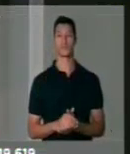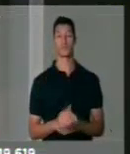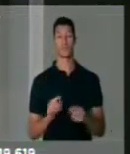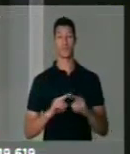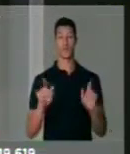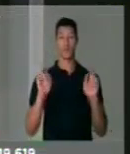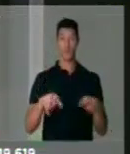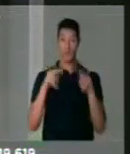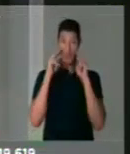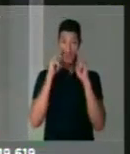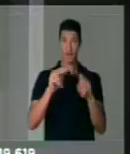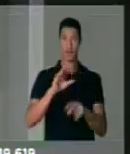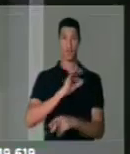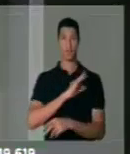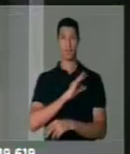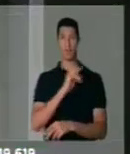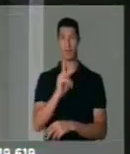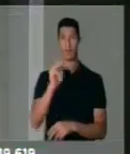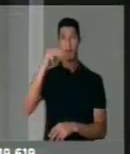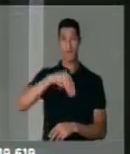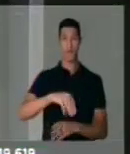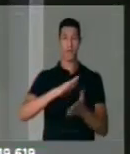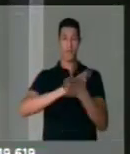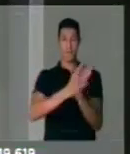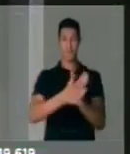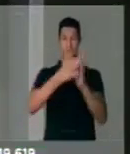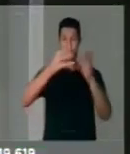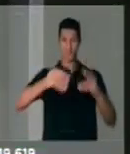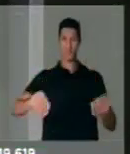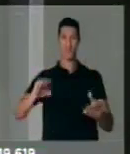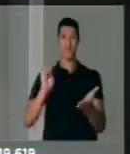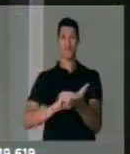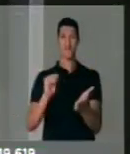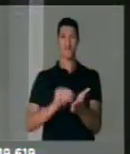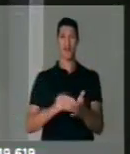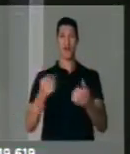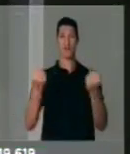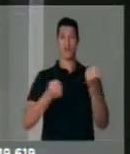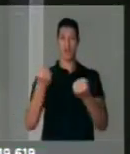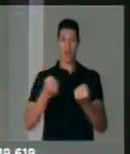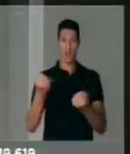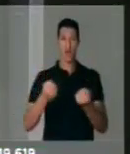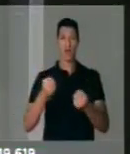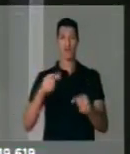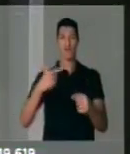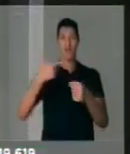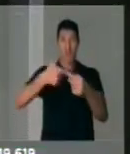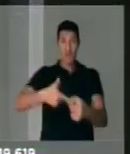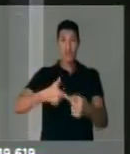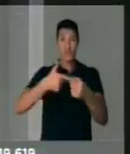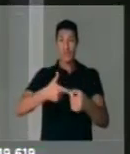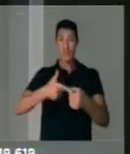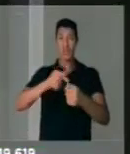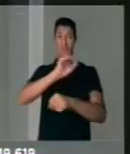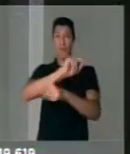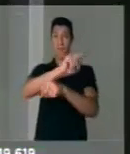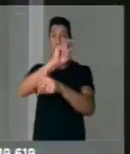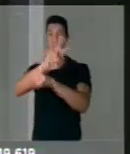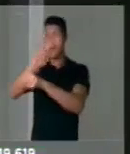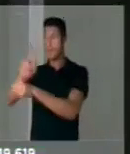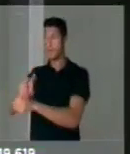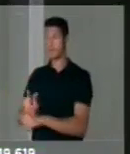Basta ver os quartéis da polícia militar sucateados, falta de viatura, senhor presidente, falta de combustível para patrulhar as cidades,